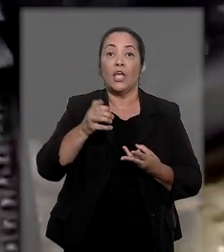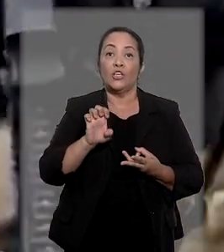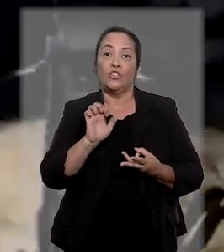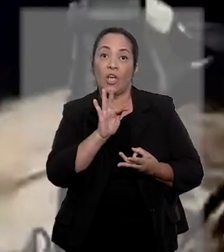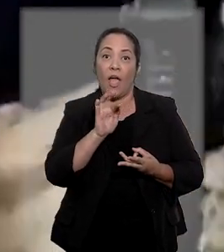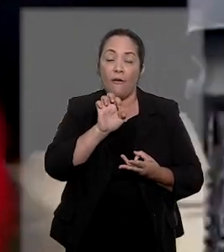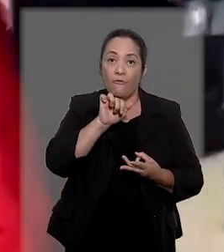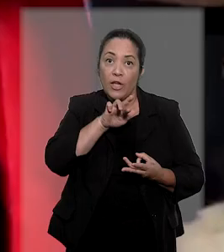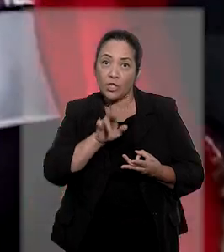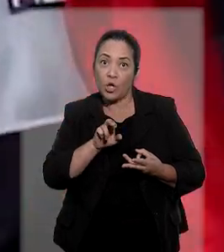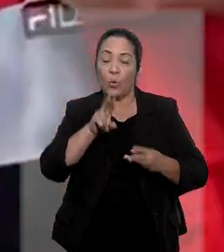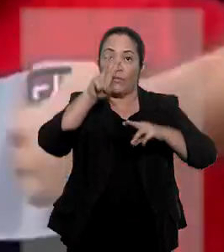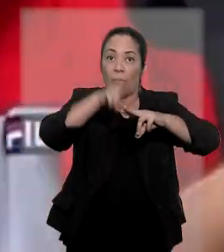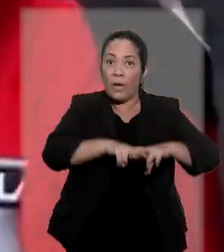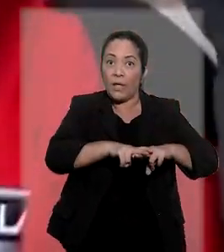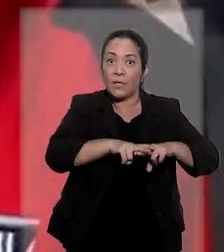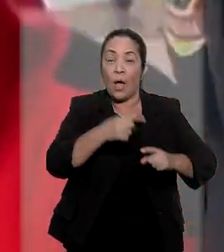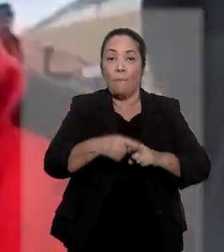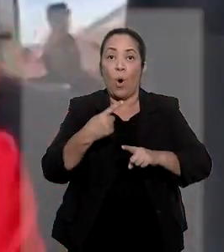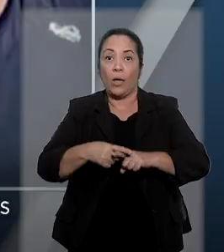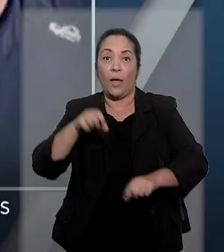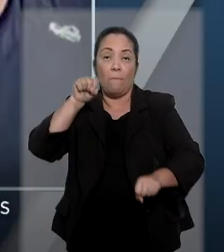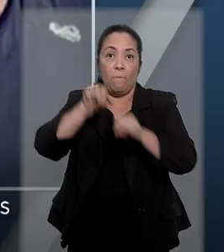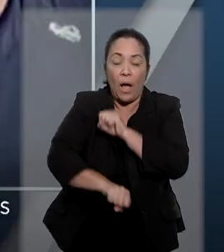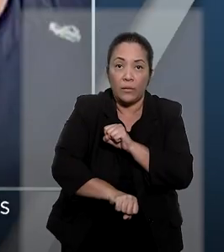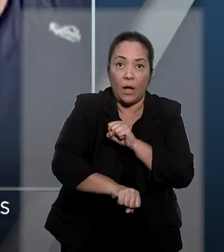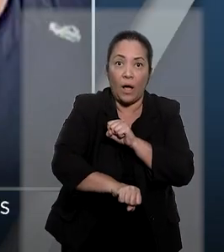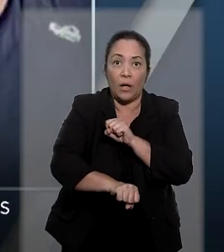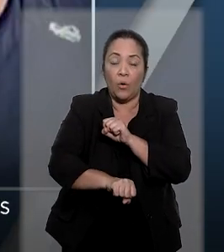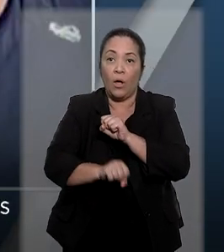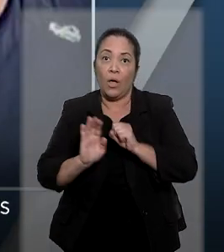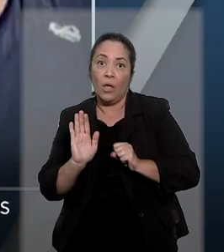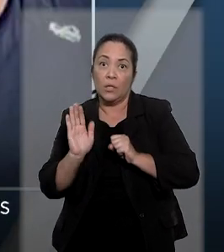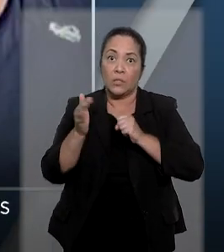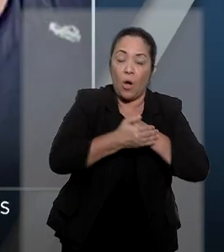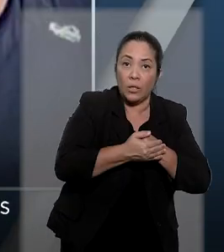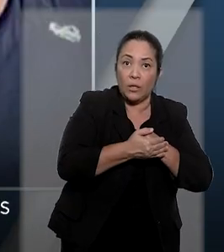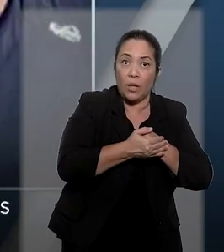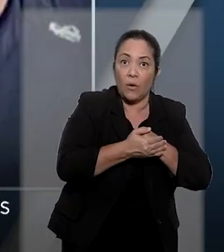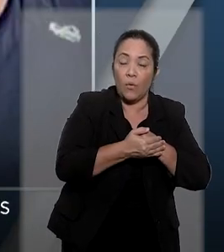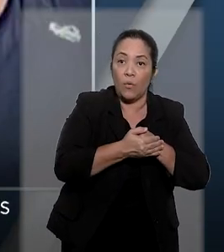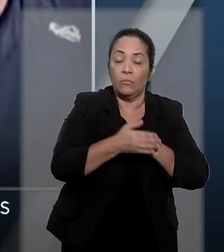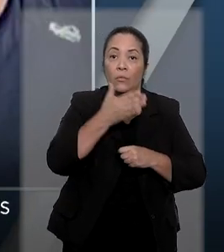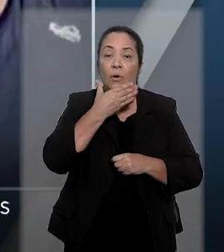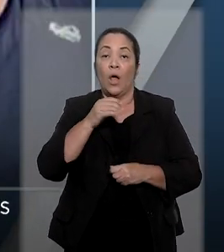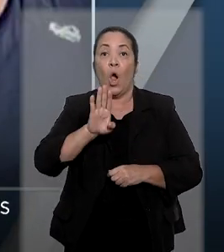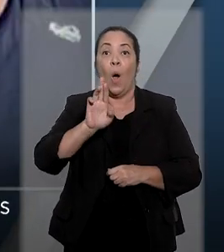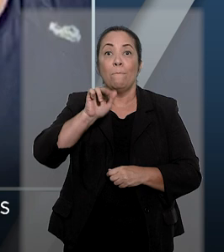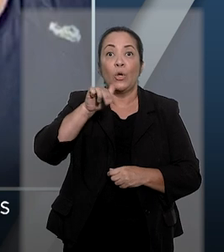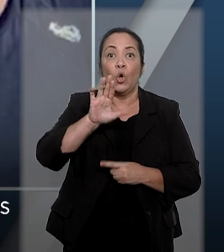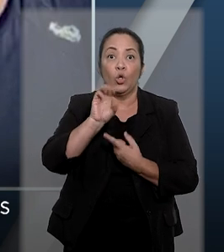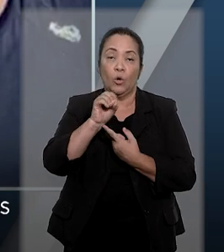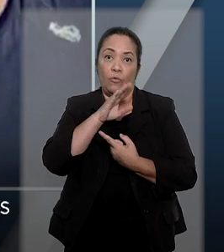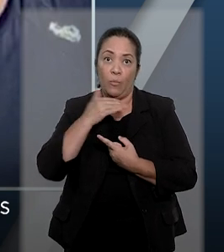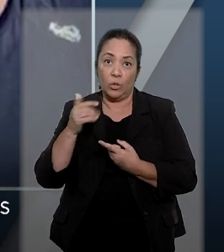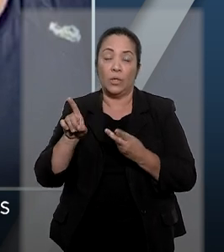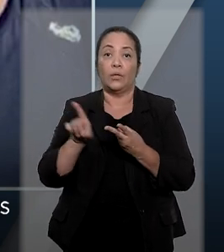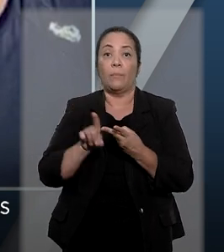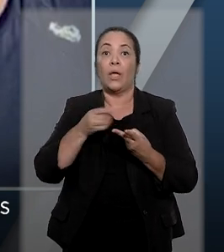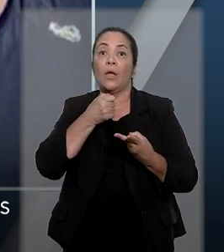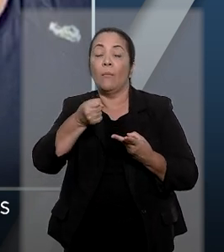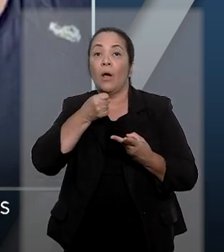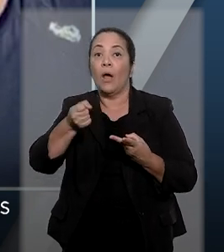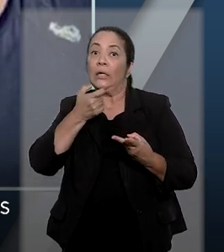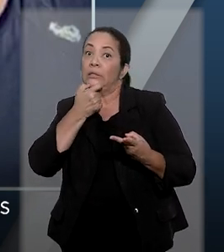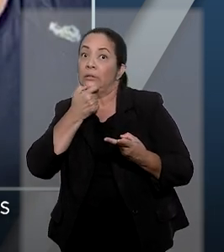e Jefferson da Silva Lima, acusados pelo assassinato e ocultação dos corpos do indigenista Bruno Pereira e do